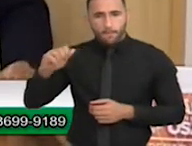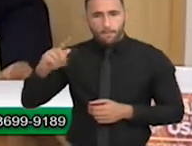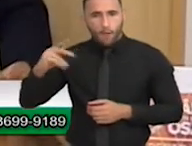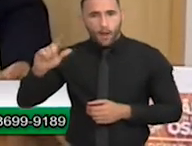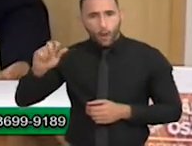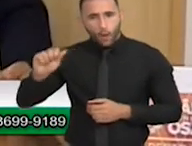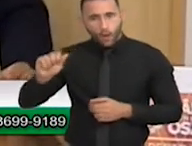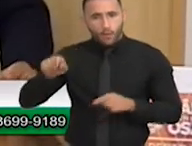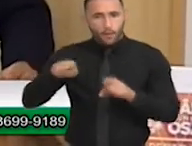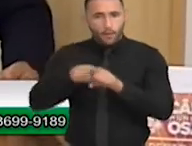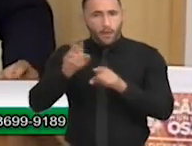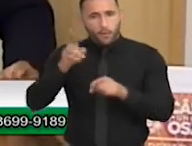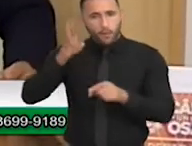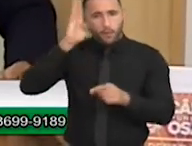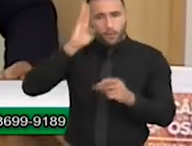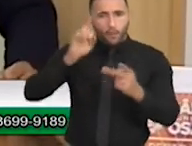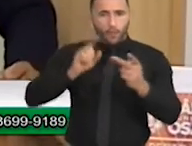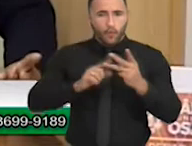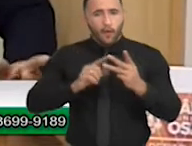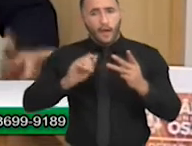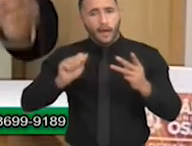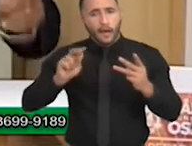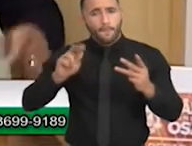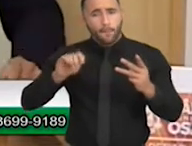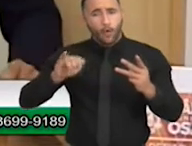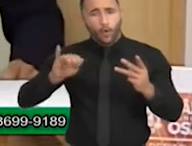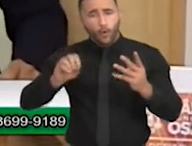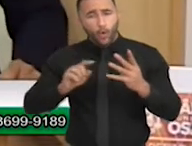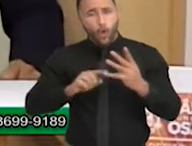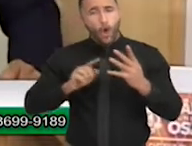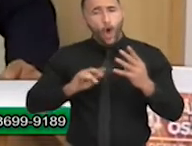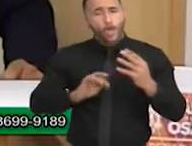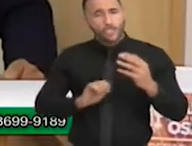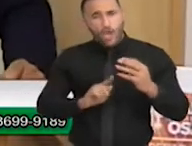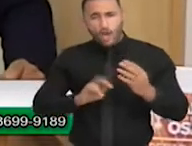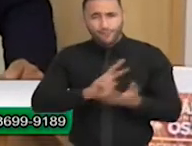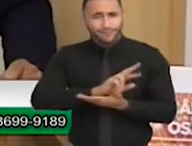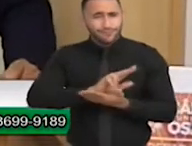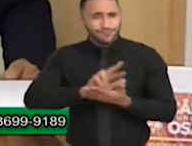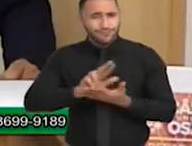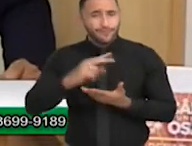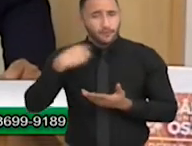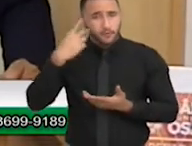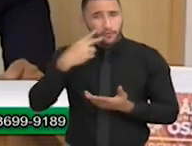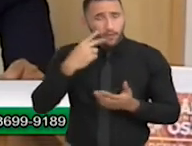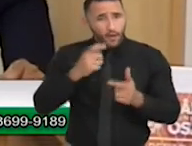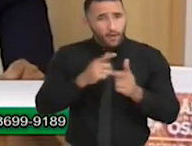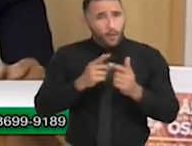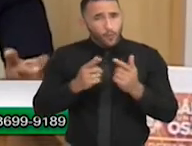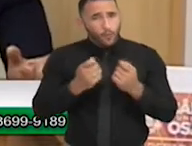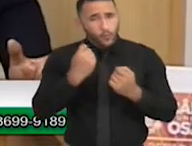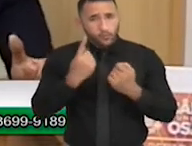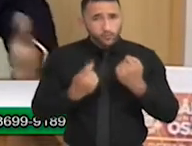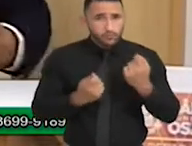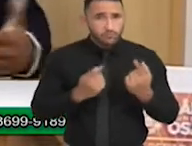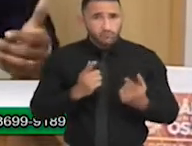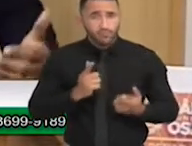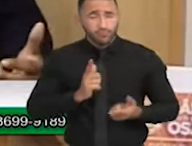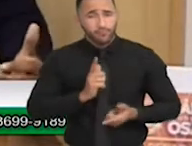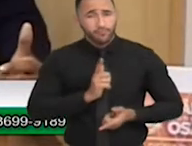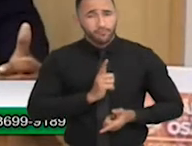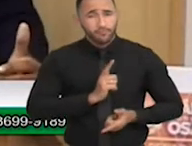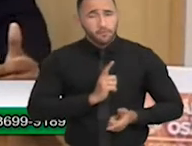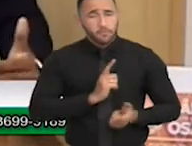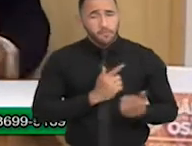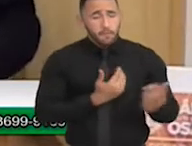do Carmonio Bastos, do Rogério Santos também, alguns vereadores estão se